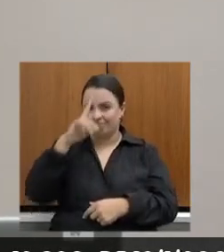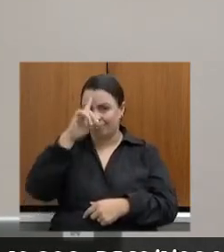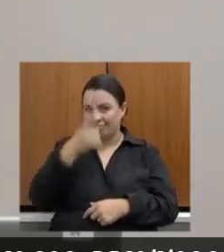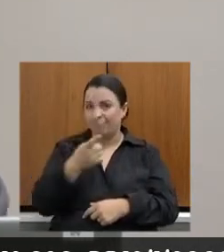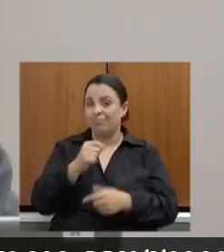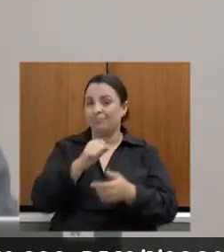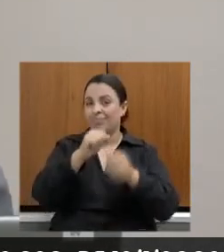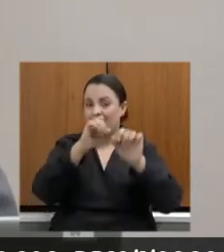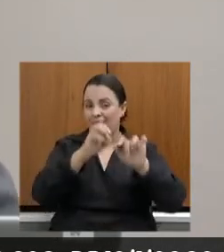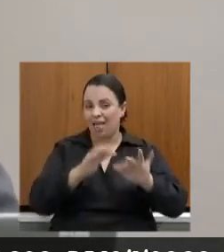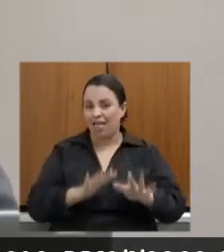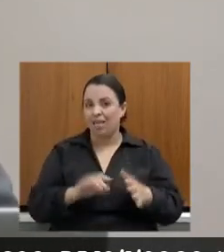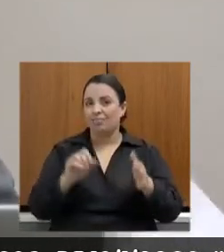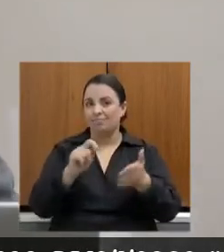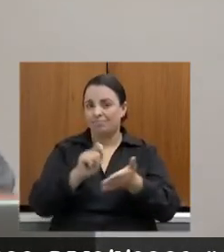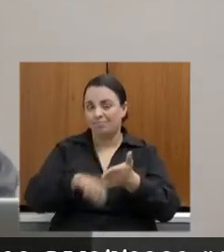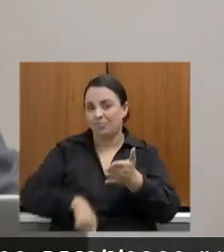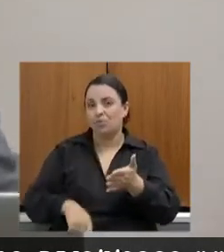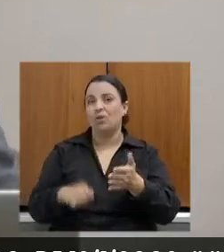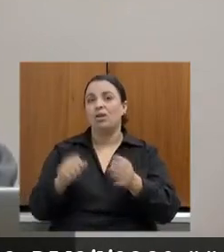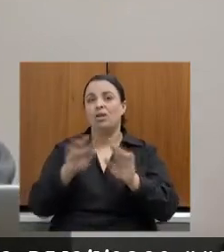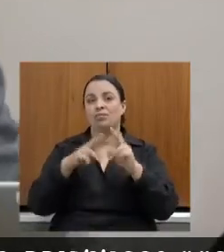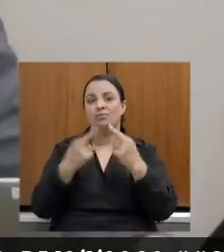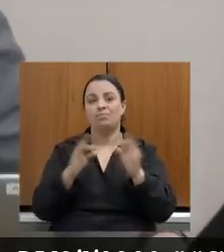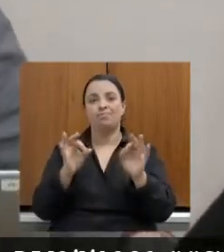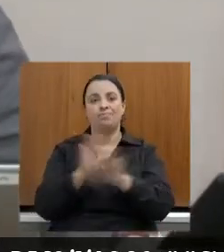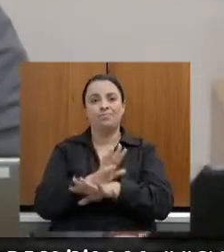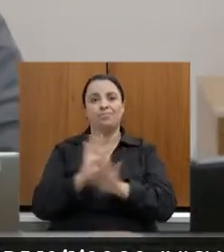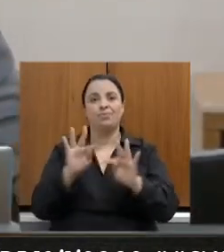lavratura da ata e encerra os trabalhos. Muito obrigado.